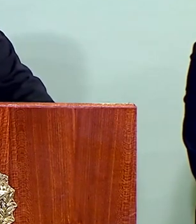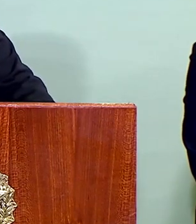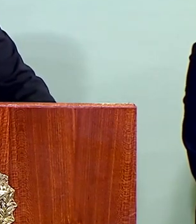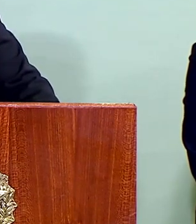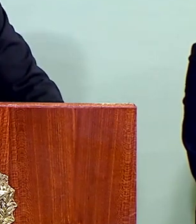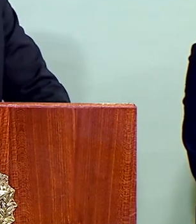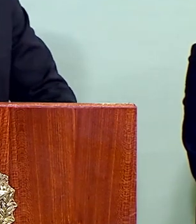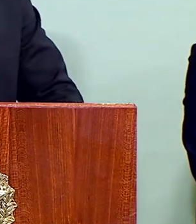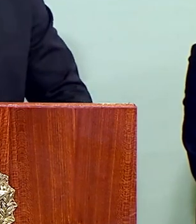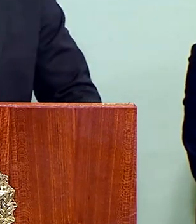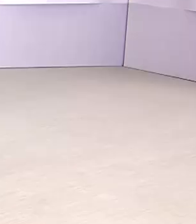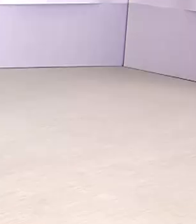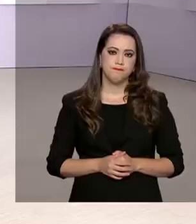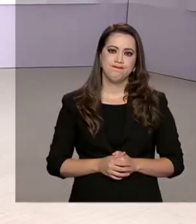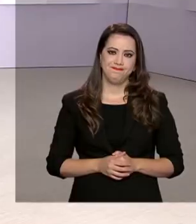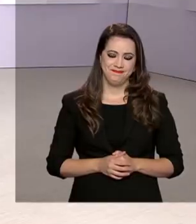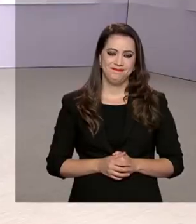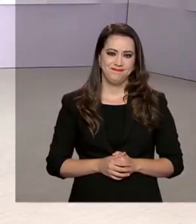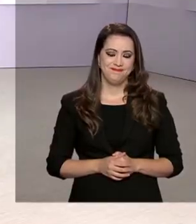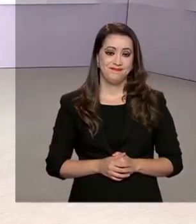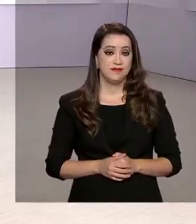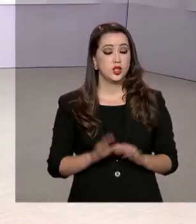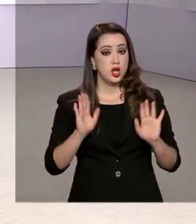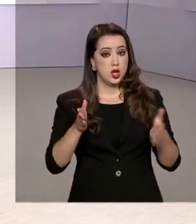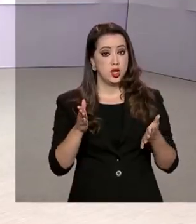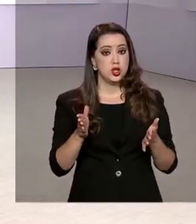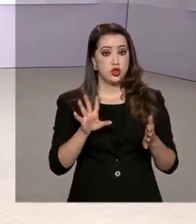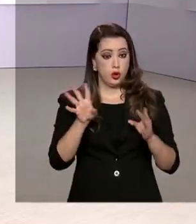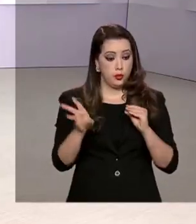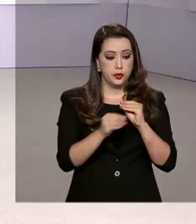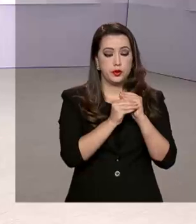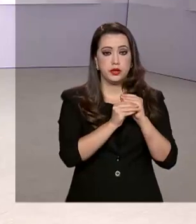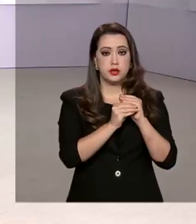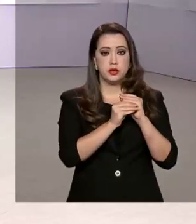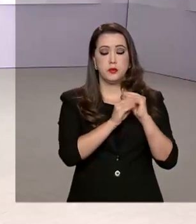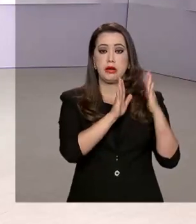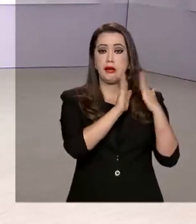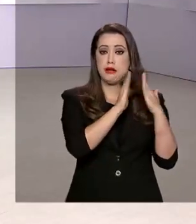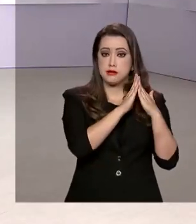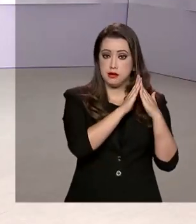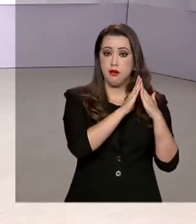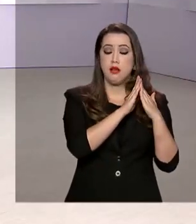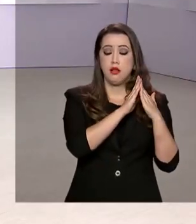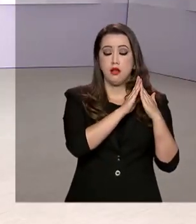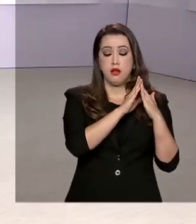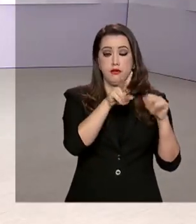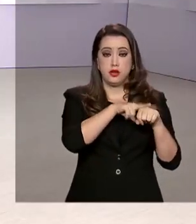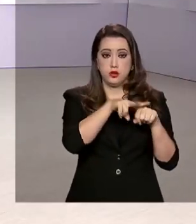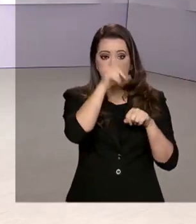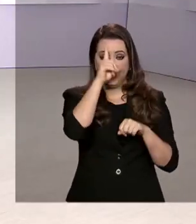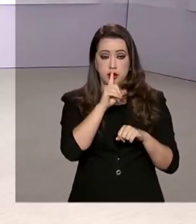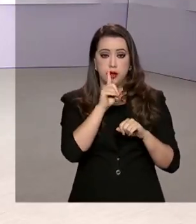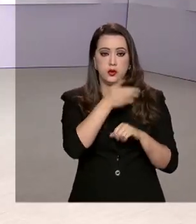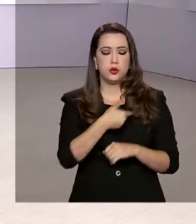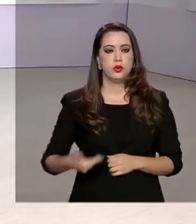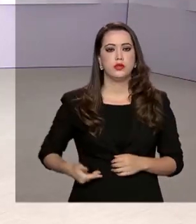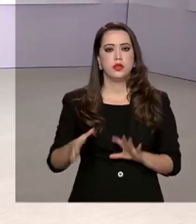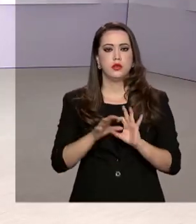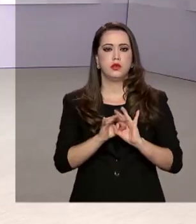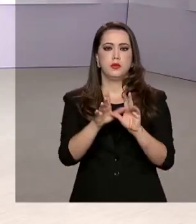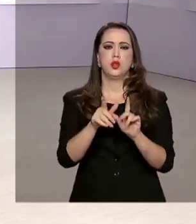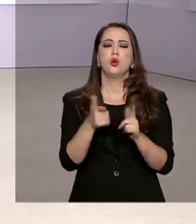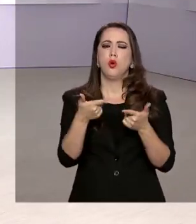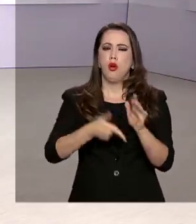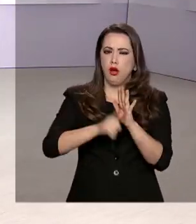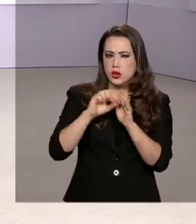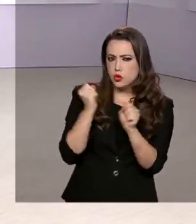aperfeiçoamentos. E já como parte do programa Casa Verde Amarela, o governo autorizou a retomada de obras